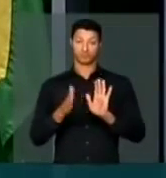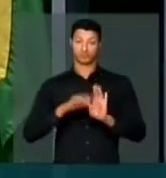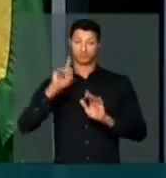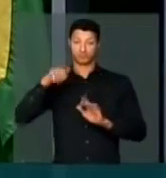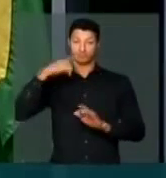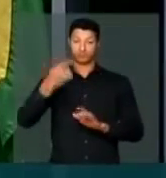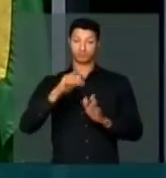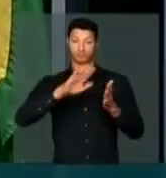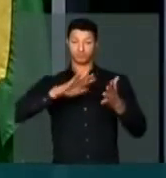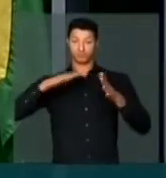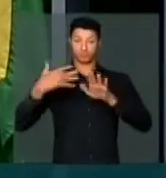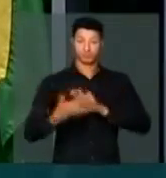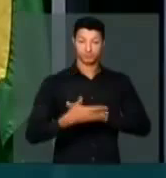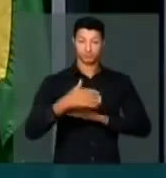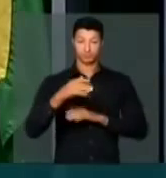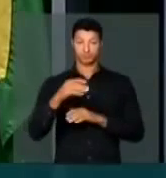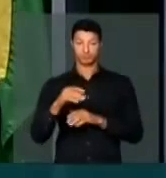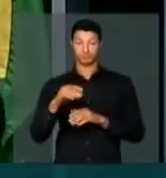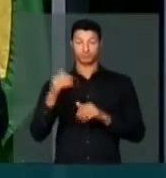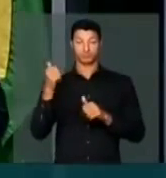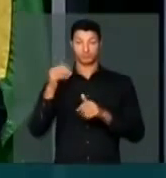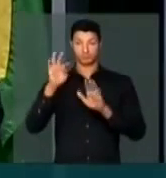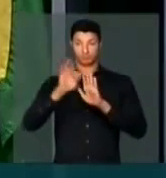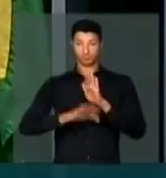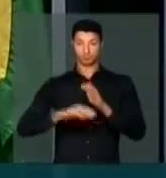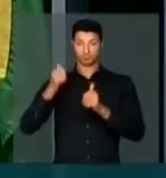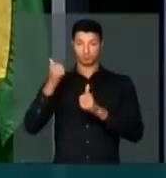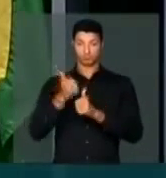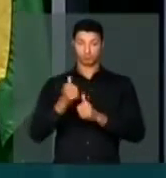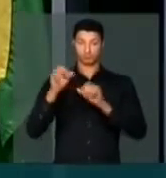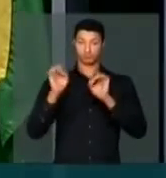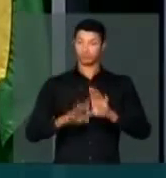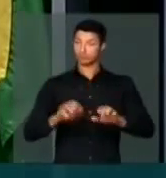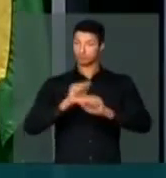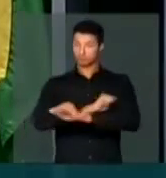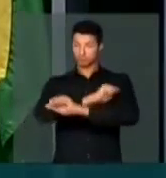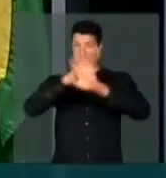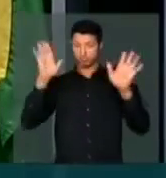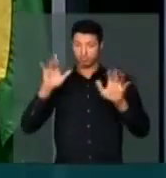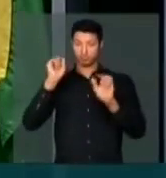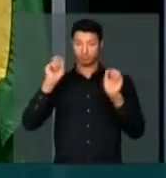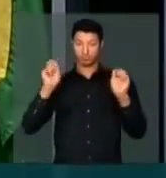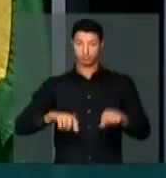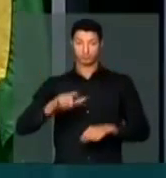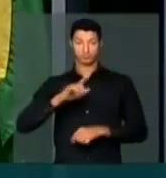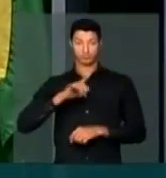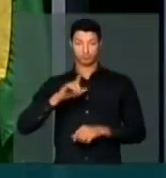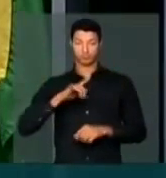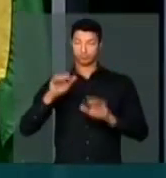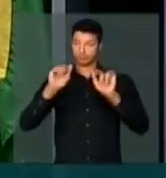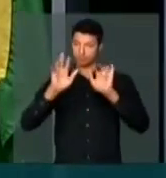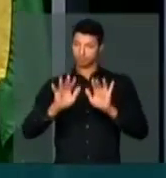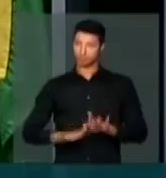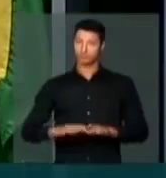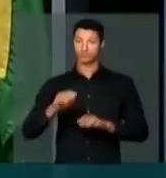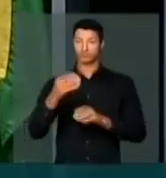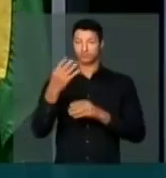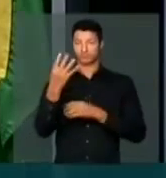depois que foi transformada num trecho substitutivo, deixa claro que deve haver relatório